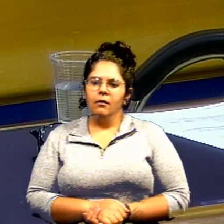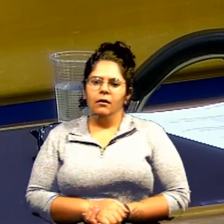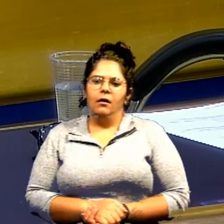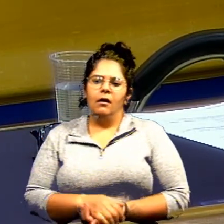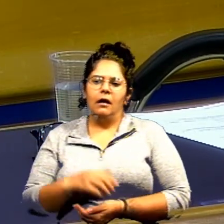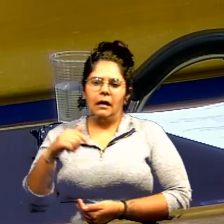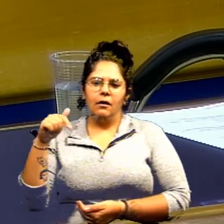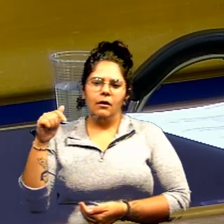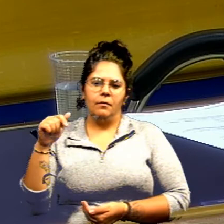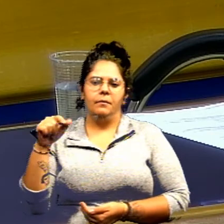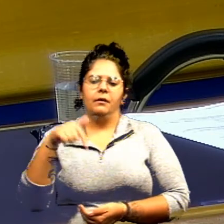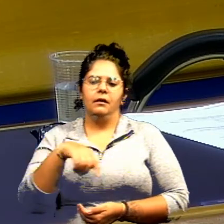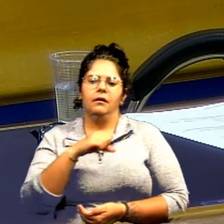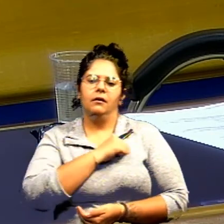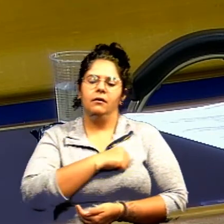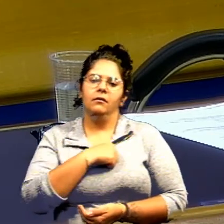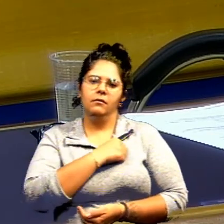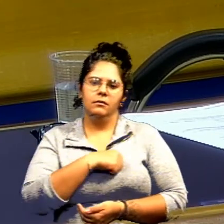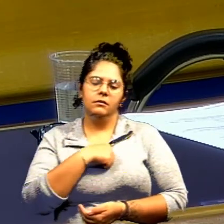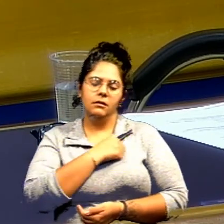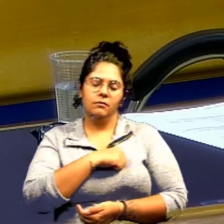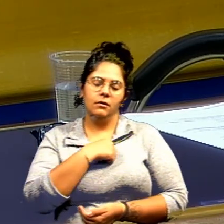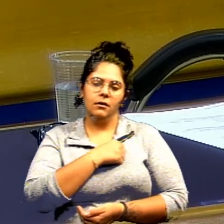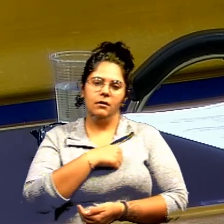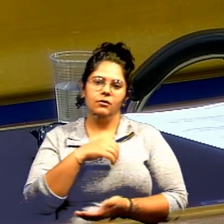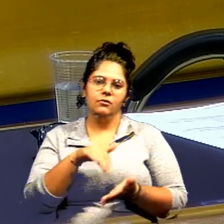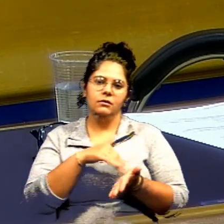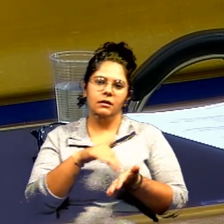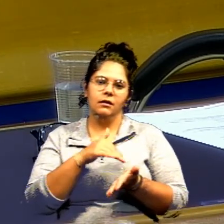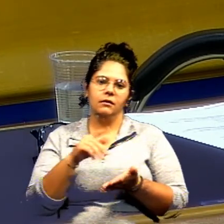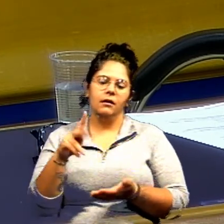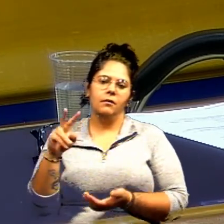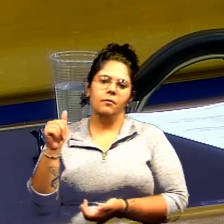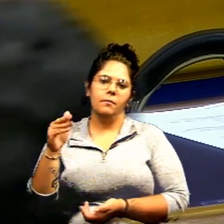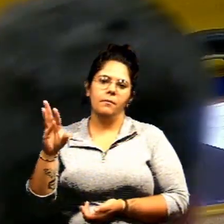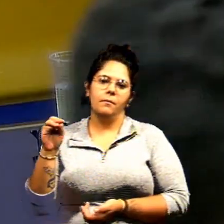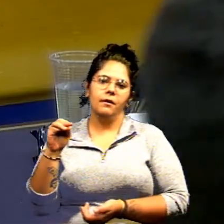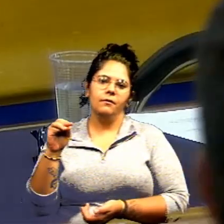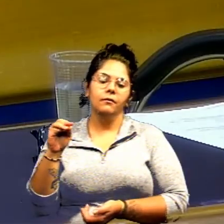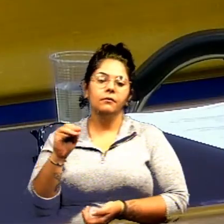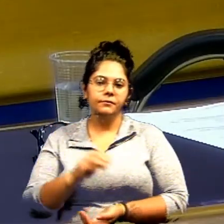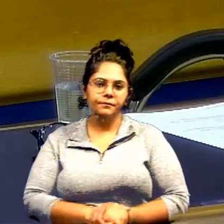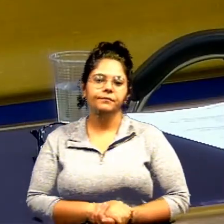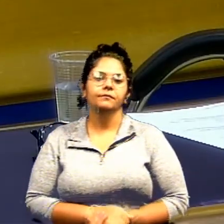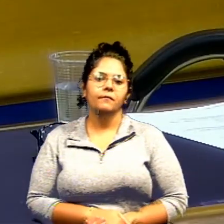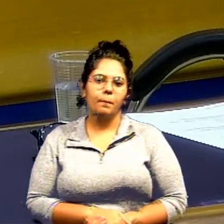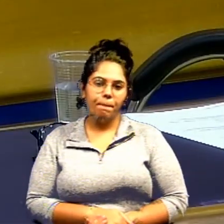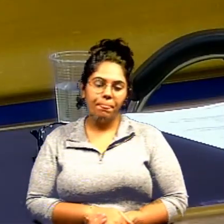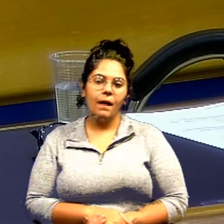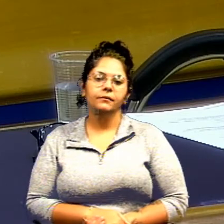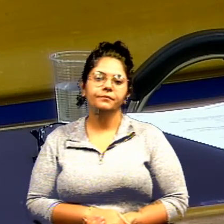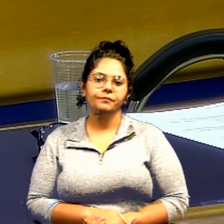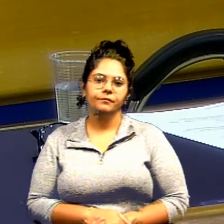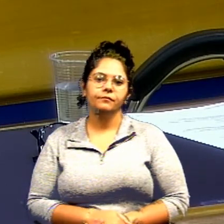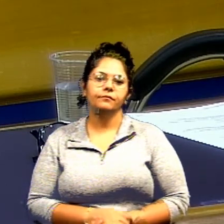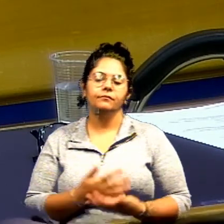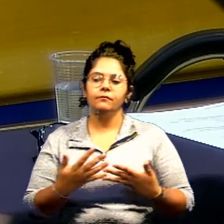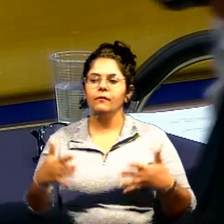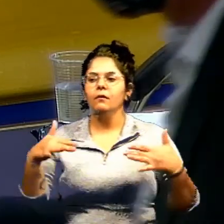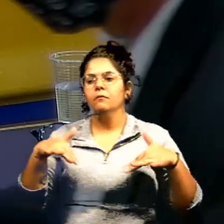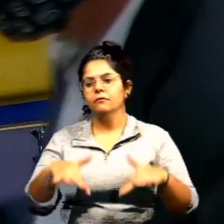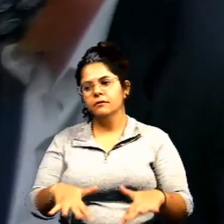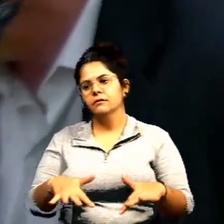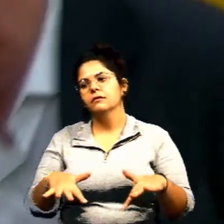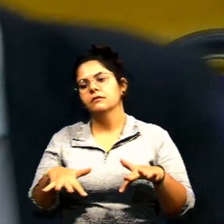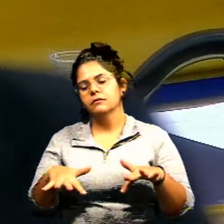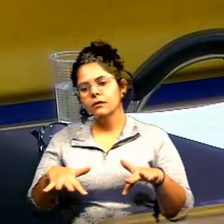Ortegal se ele não estiver na administração o pessoal aqui vai ficar falando assim era boa na época do Paulo Ortegal então eu quero deixar aqui minha